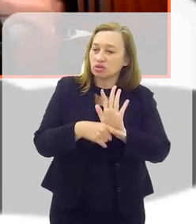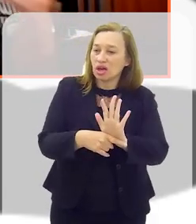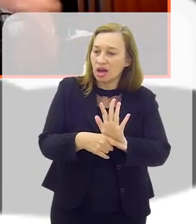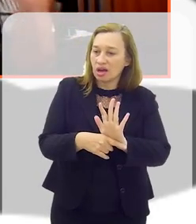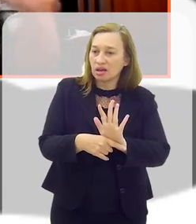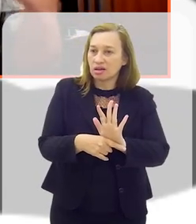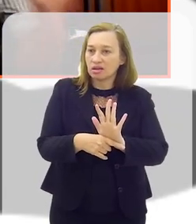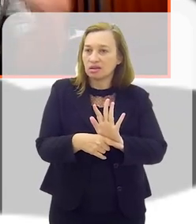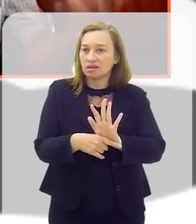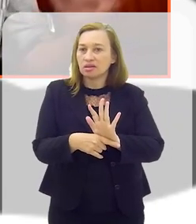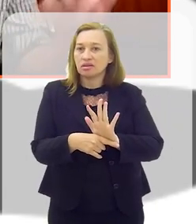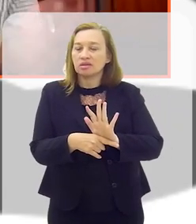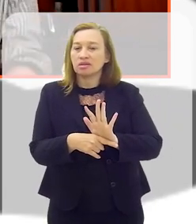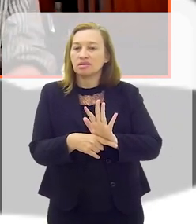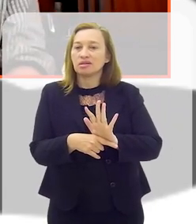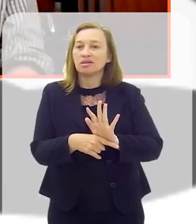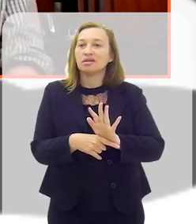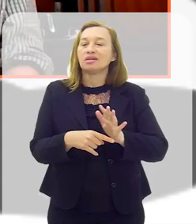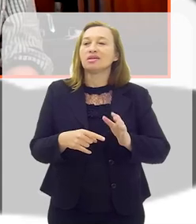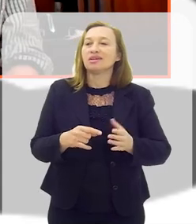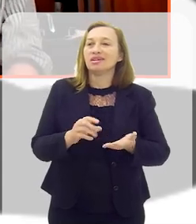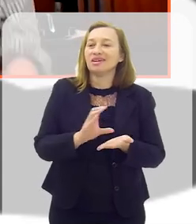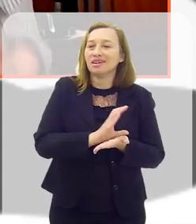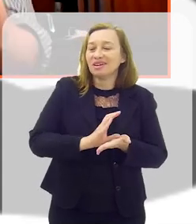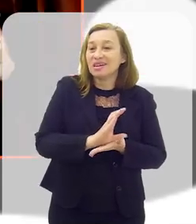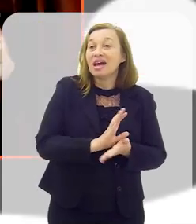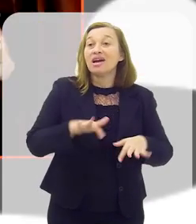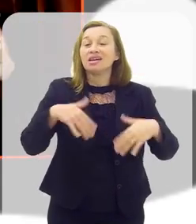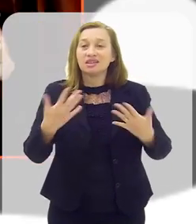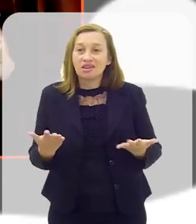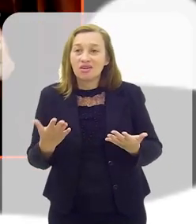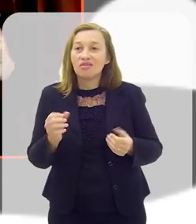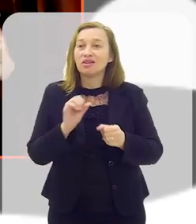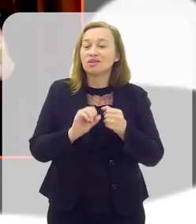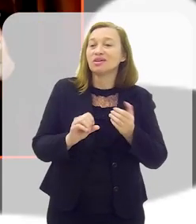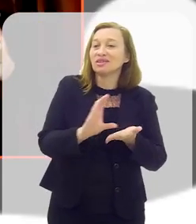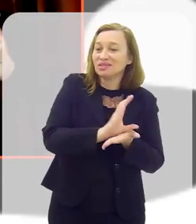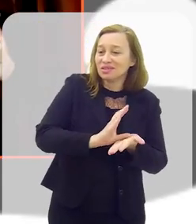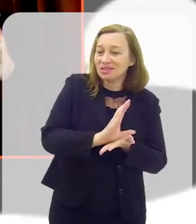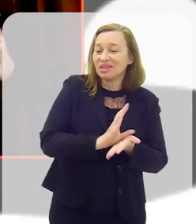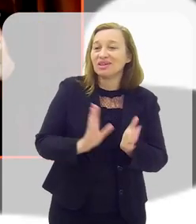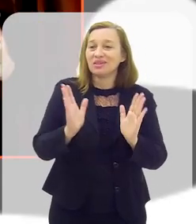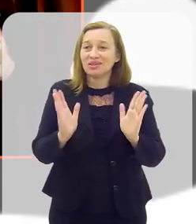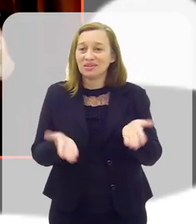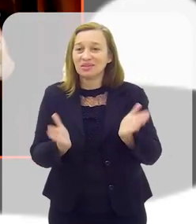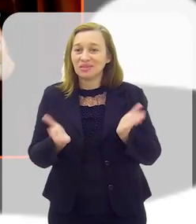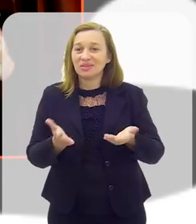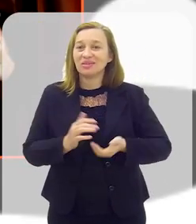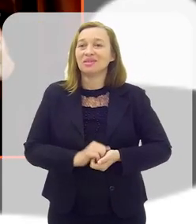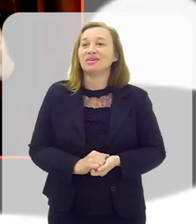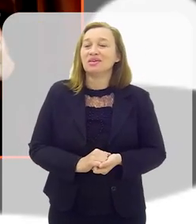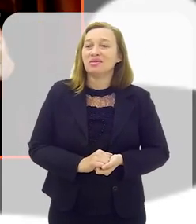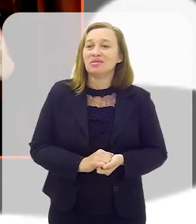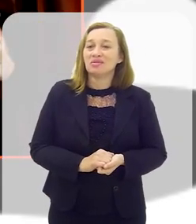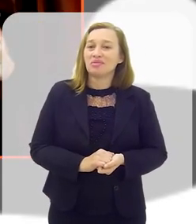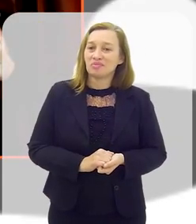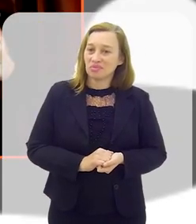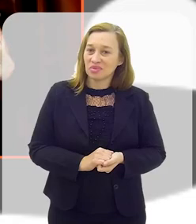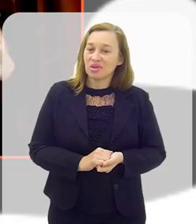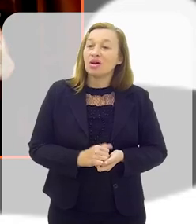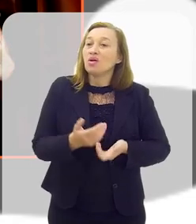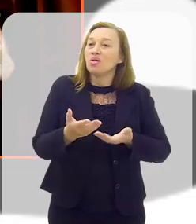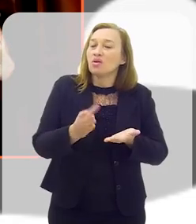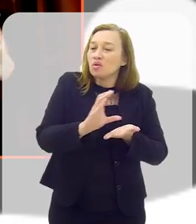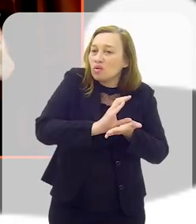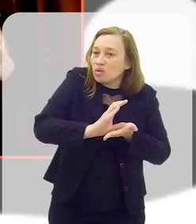realidade, talvez informações importantes para esse conselho. Então, o que eu faço nesse conselho hoje em dia? Eu coordeno esse conselho, eu tomo